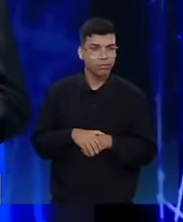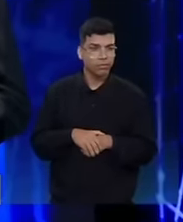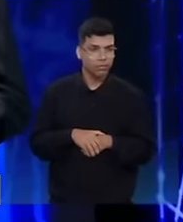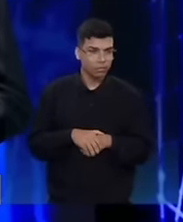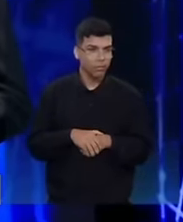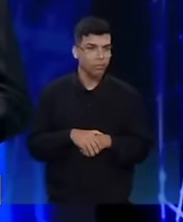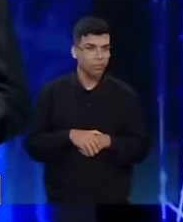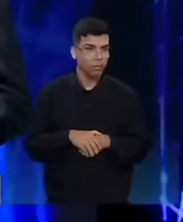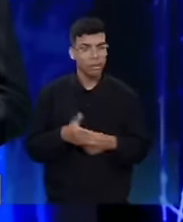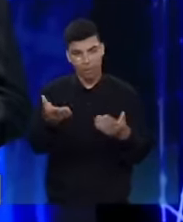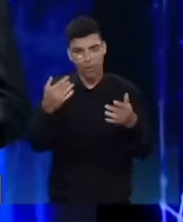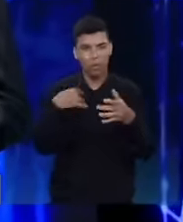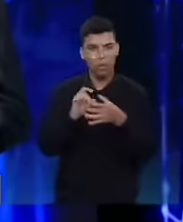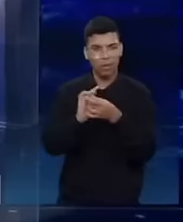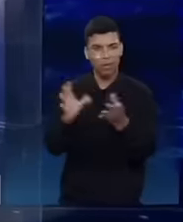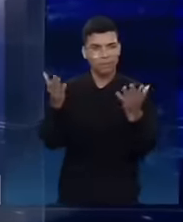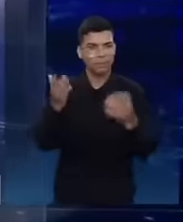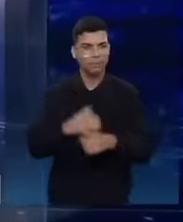Estou à sua disposição.